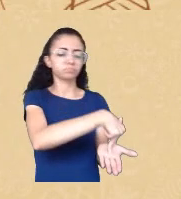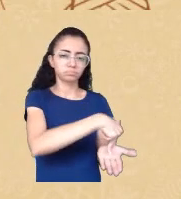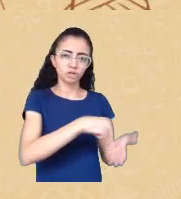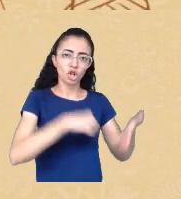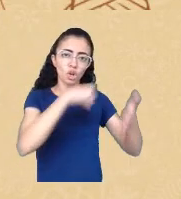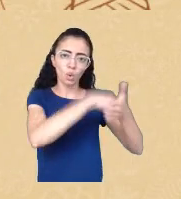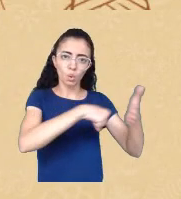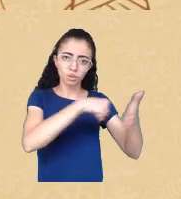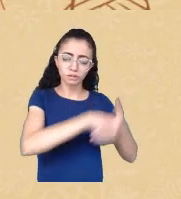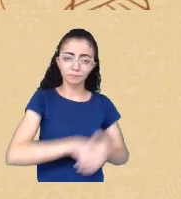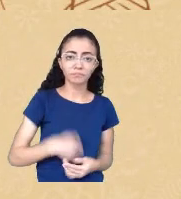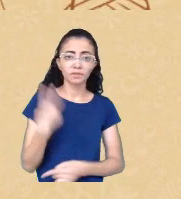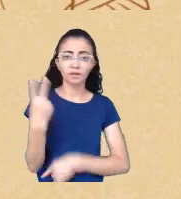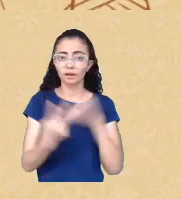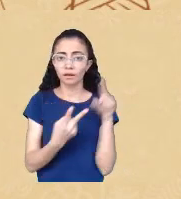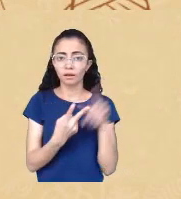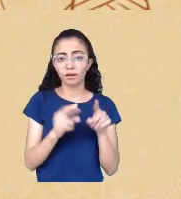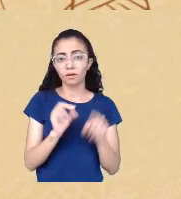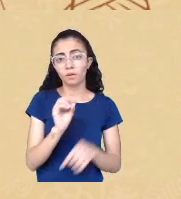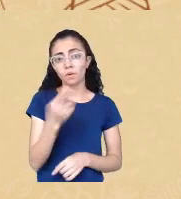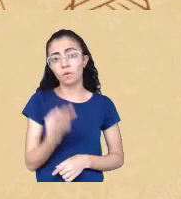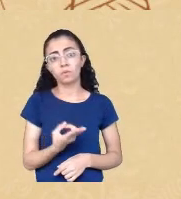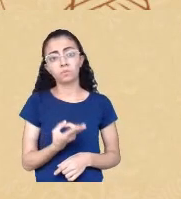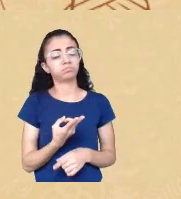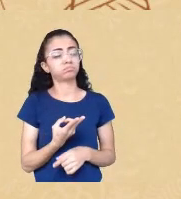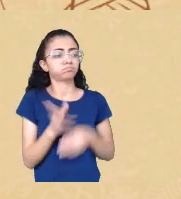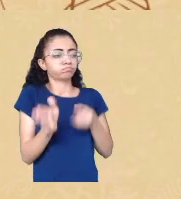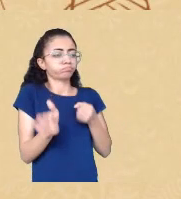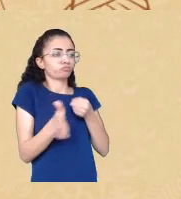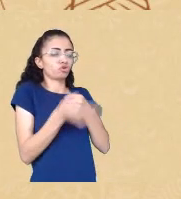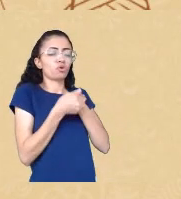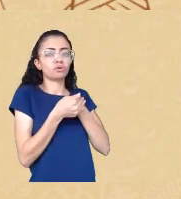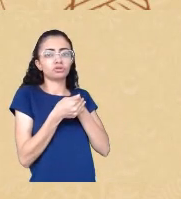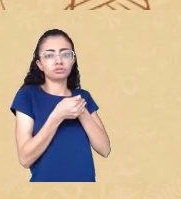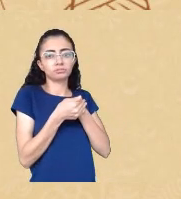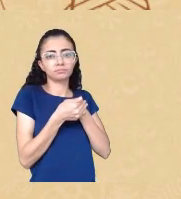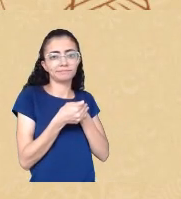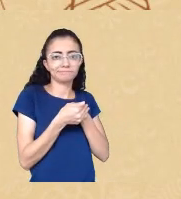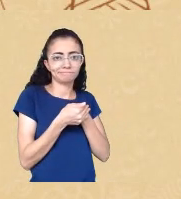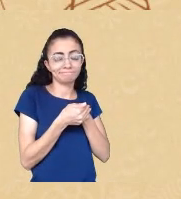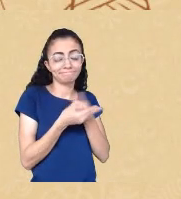nega este lugar e você vive a sua esquizofrenia